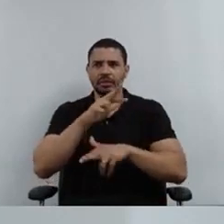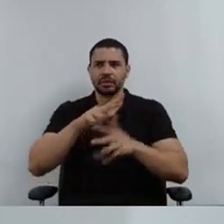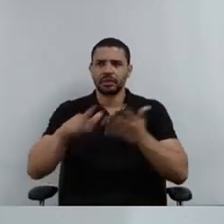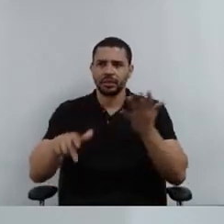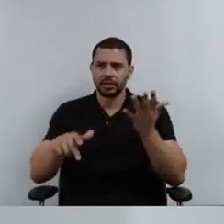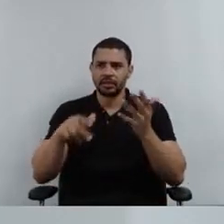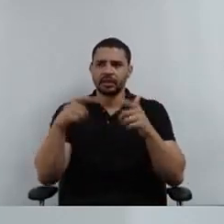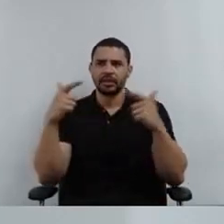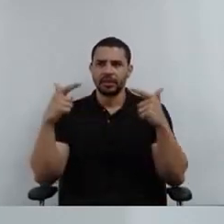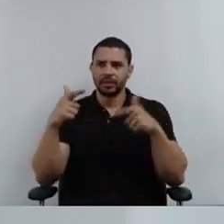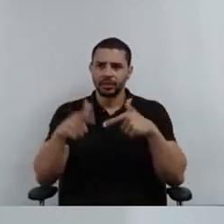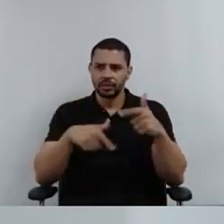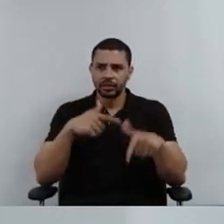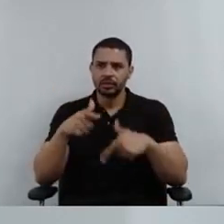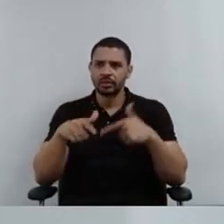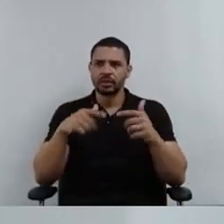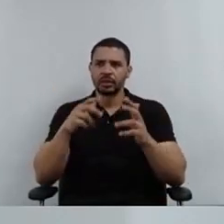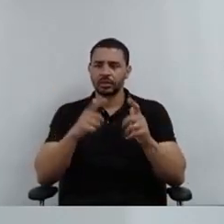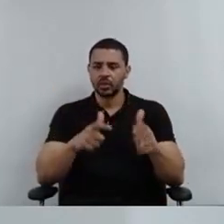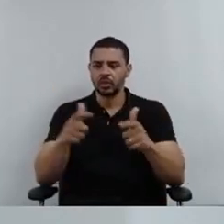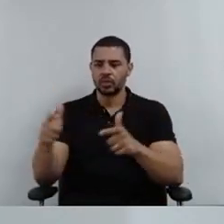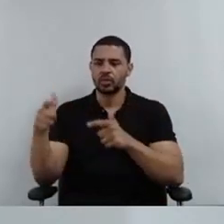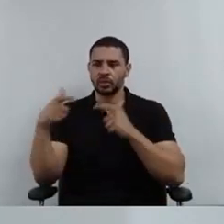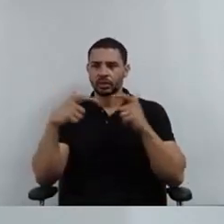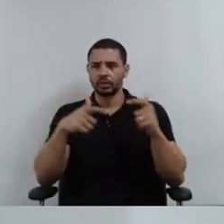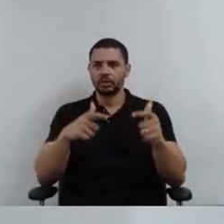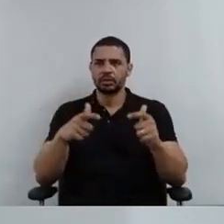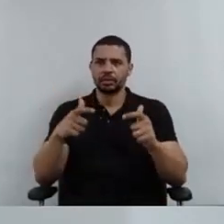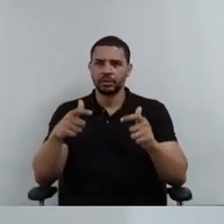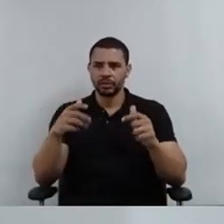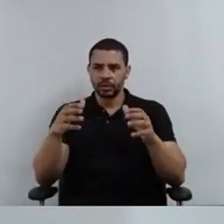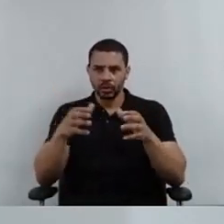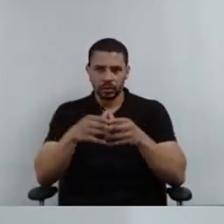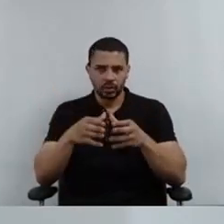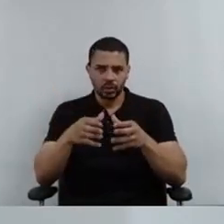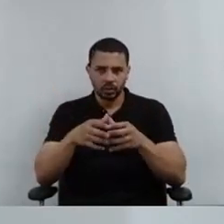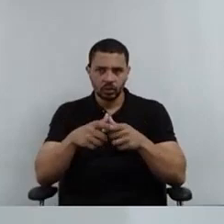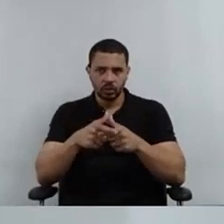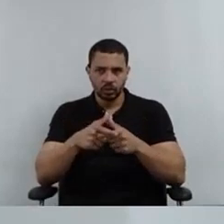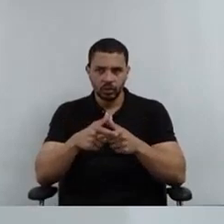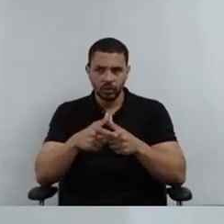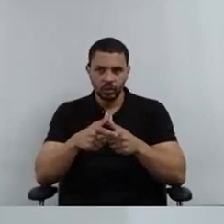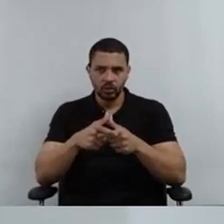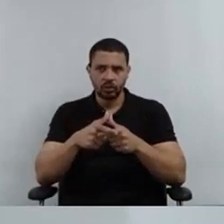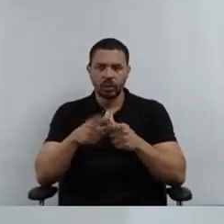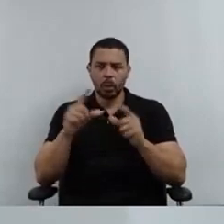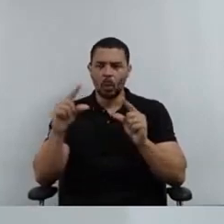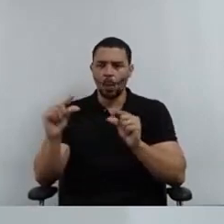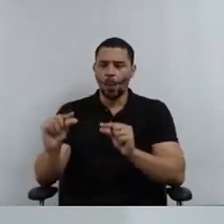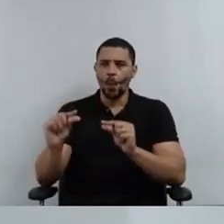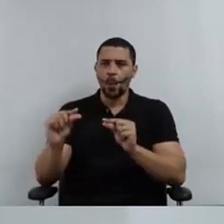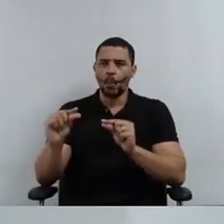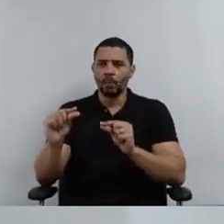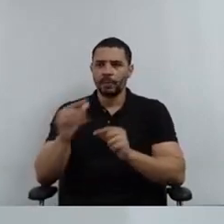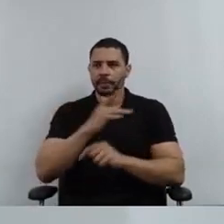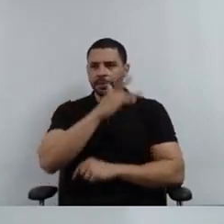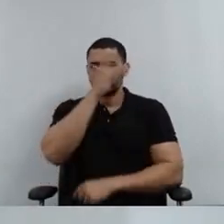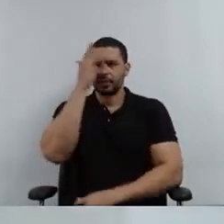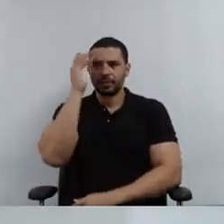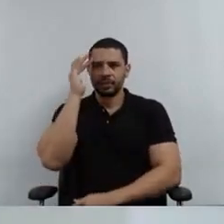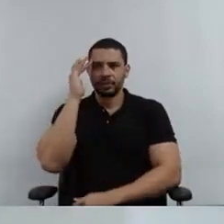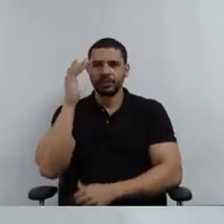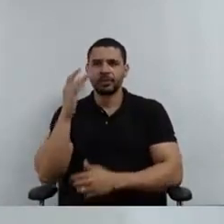as unidades e setores com a premissa da equipe mínima, o que faz com que servidores e servidoras estejam sobrecarregados